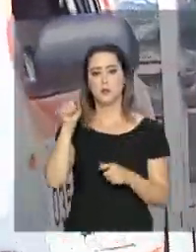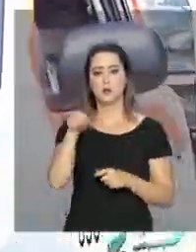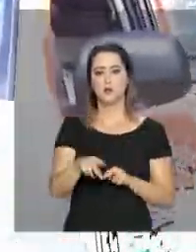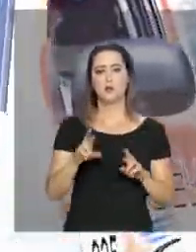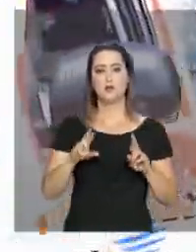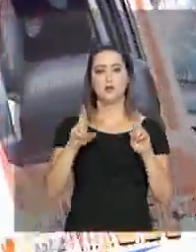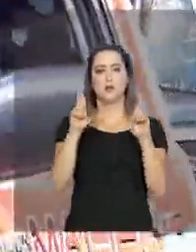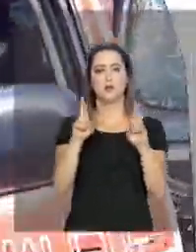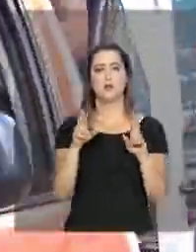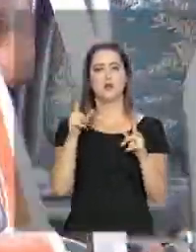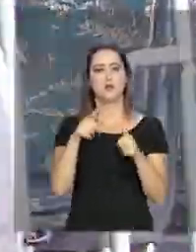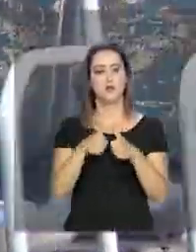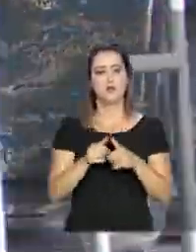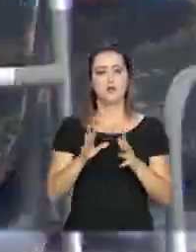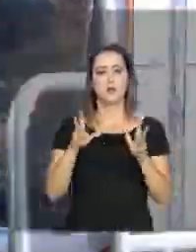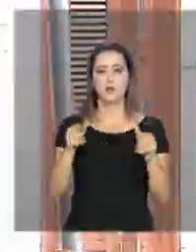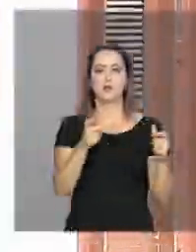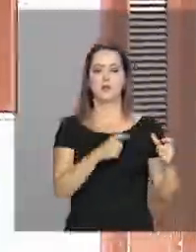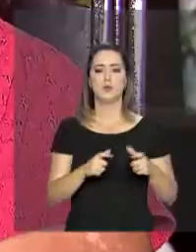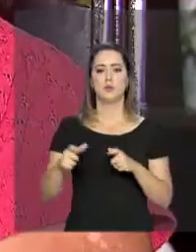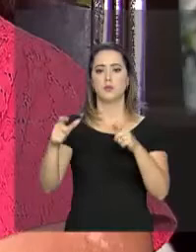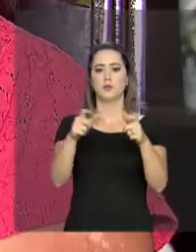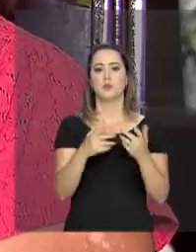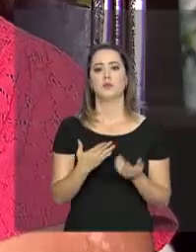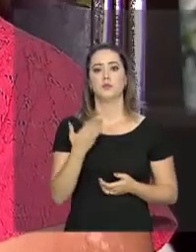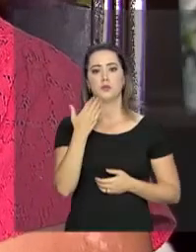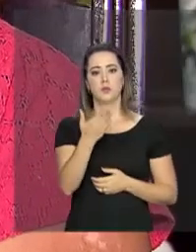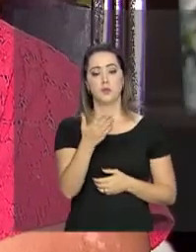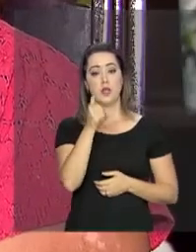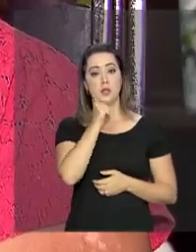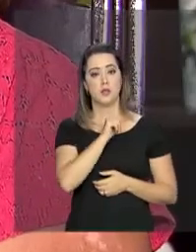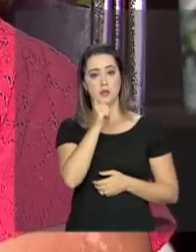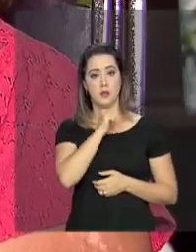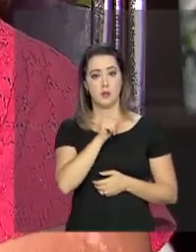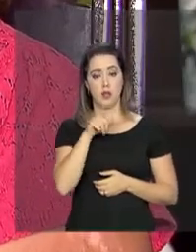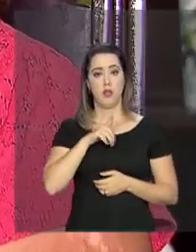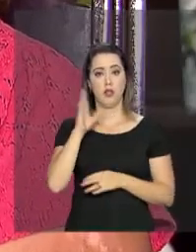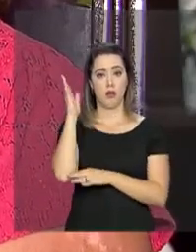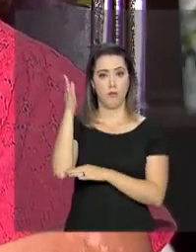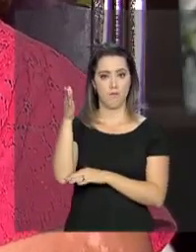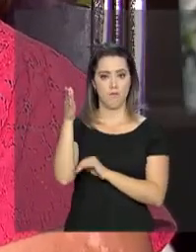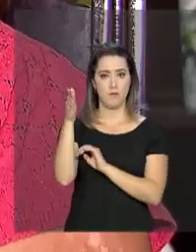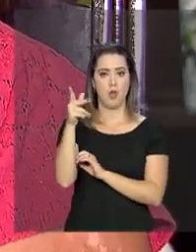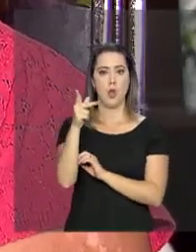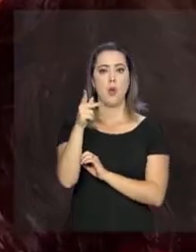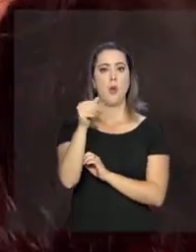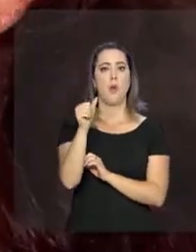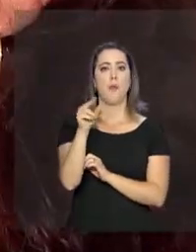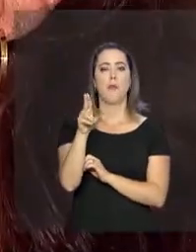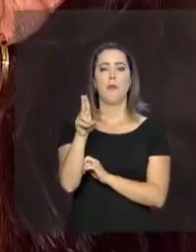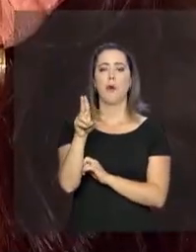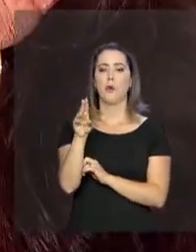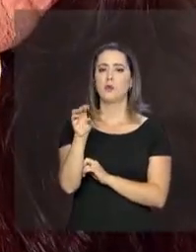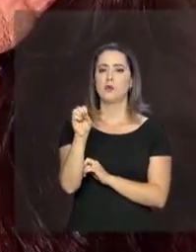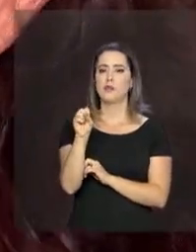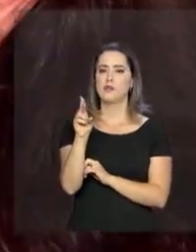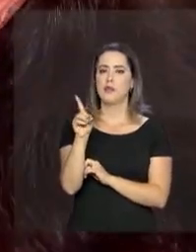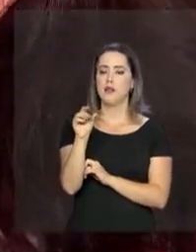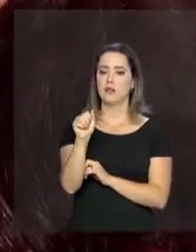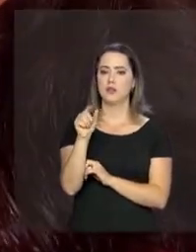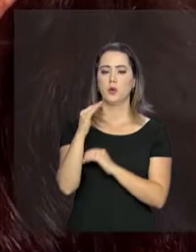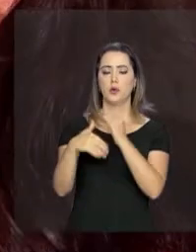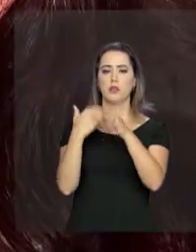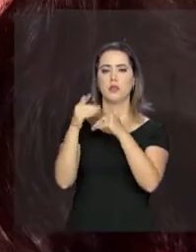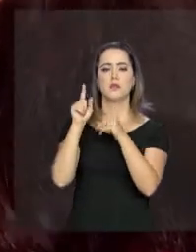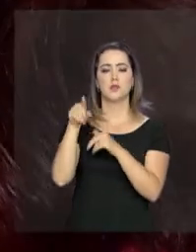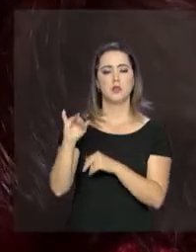expectativa está por toda a parte. Para essa dona de pousada, o crescimento do turismo é uma oportunidade para